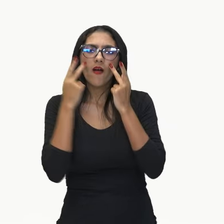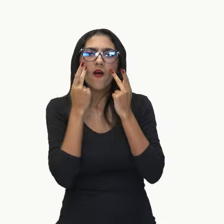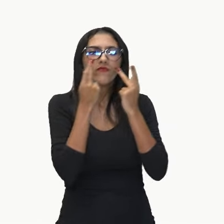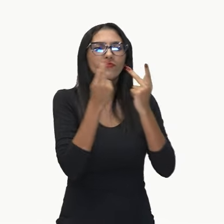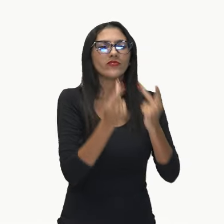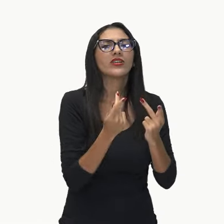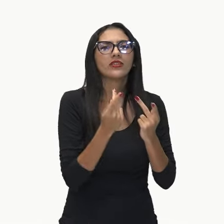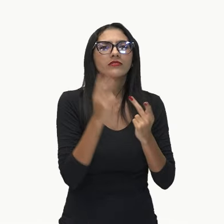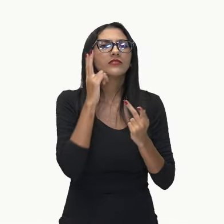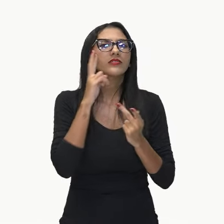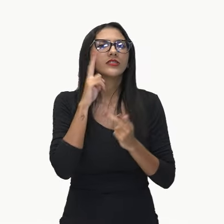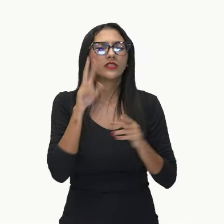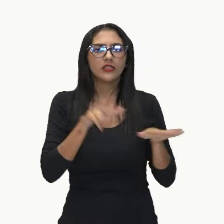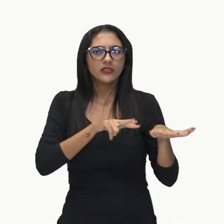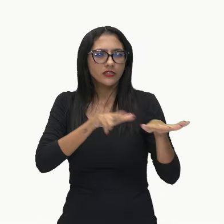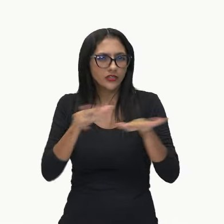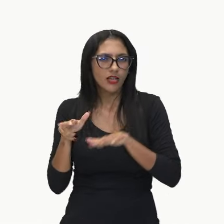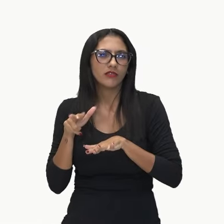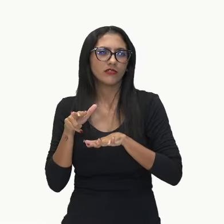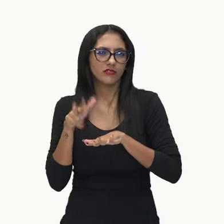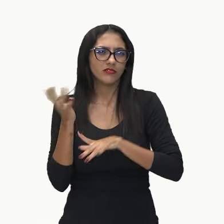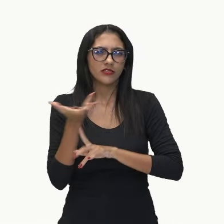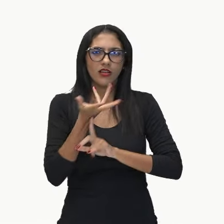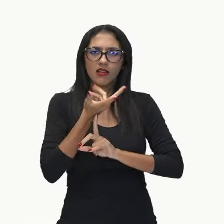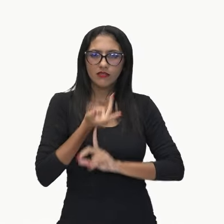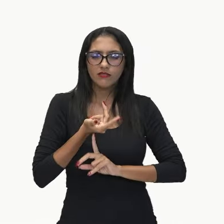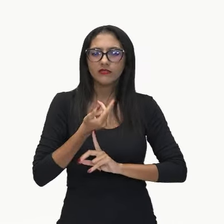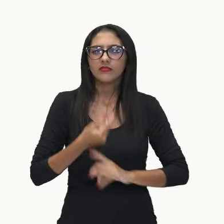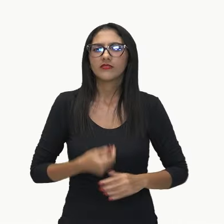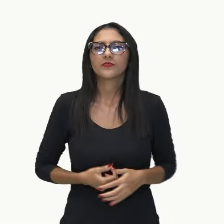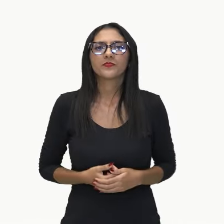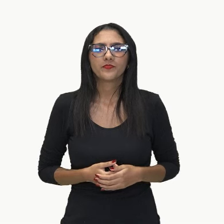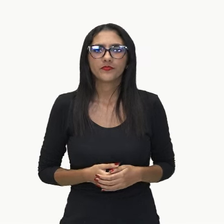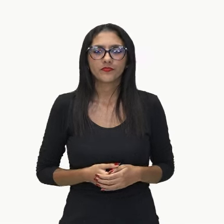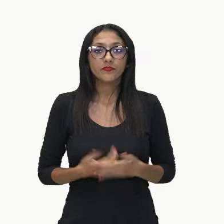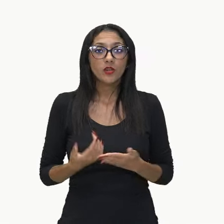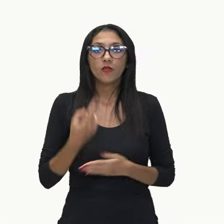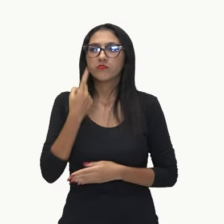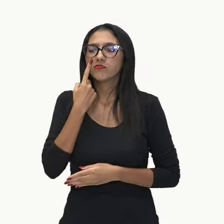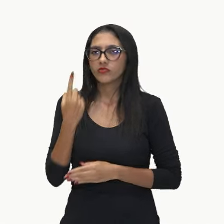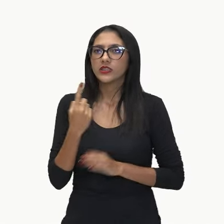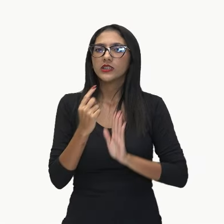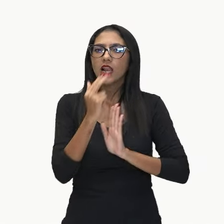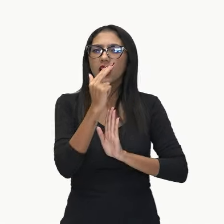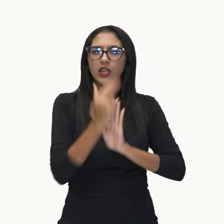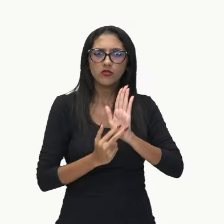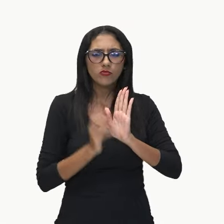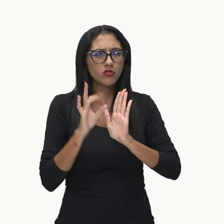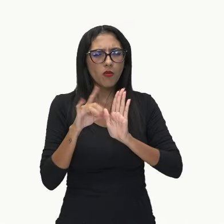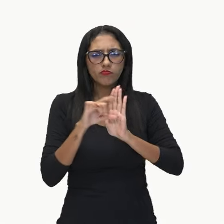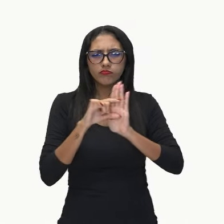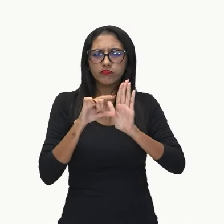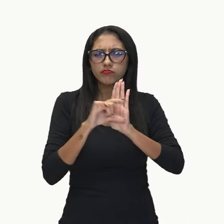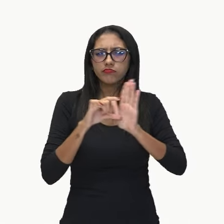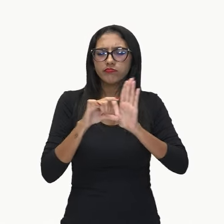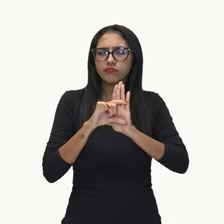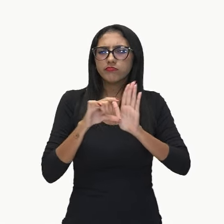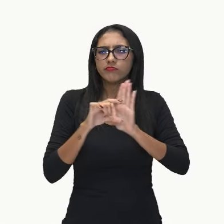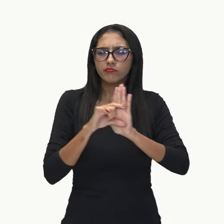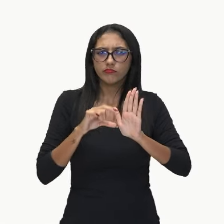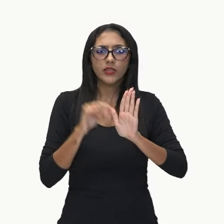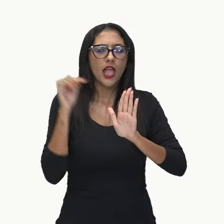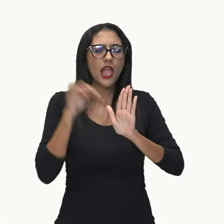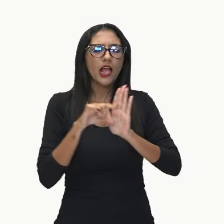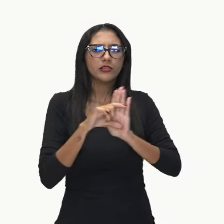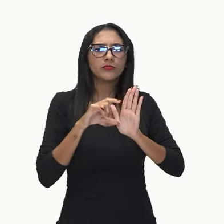aquela semana de arte moderna. Então vejam o poema, que temos apenas um trecho, o poema que